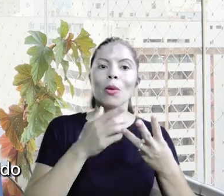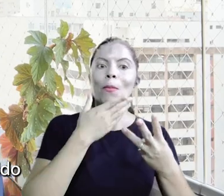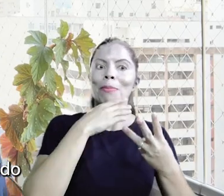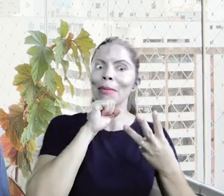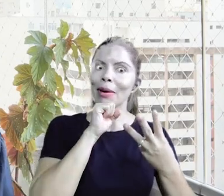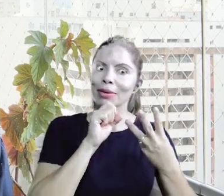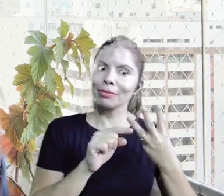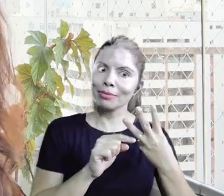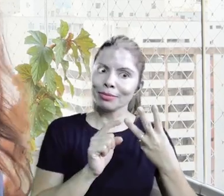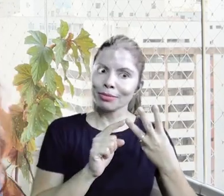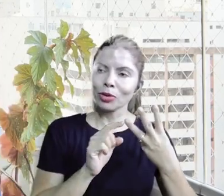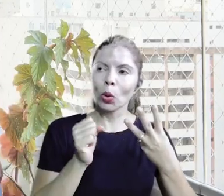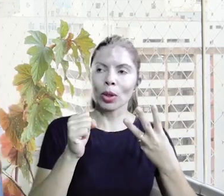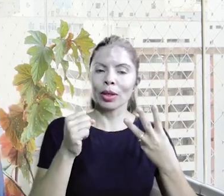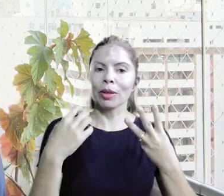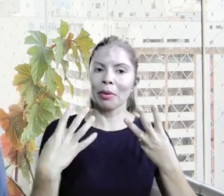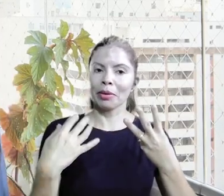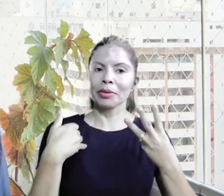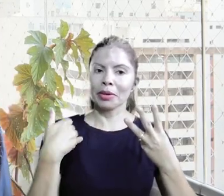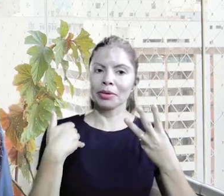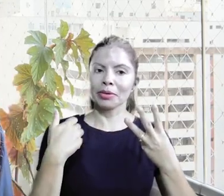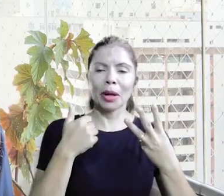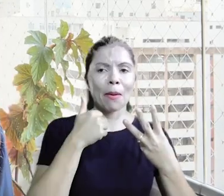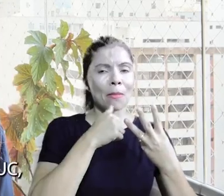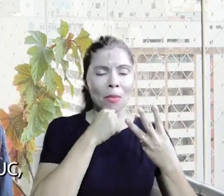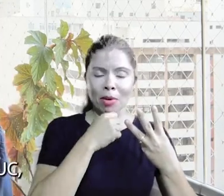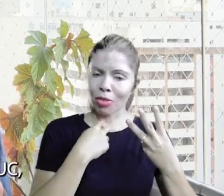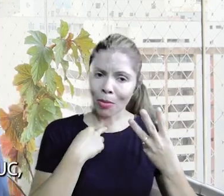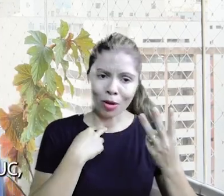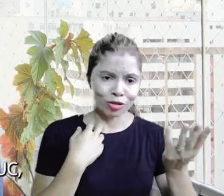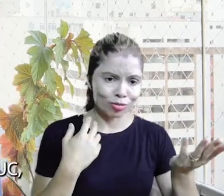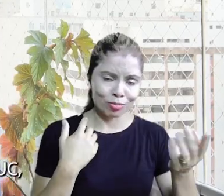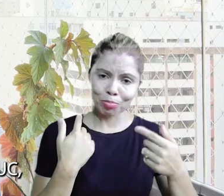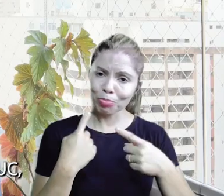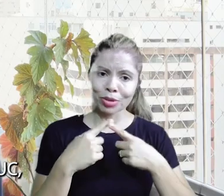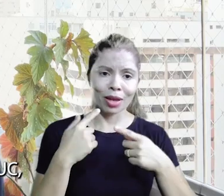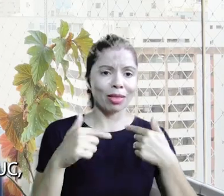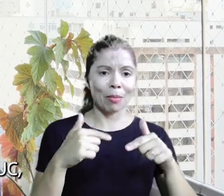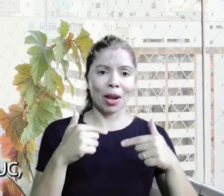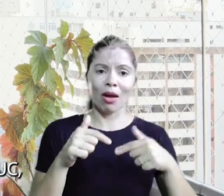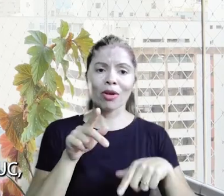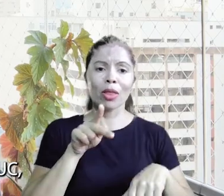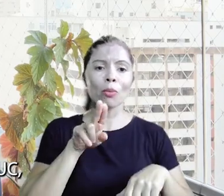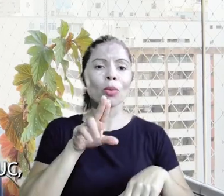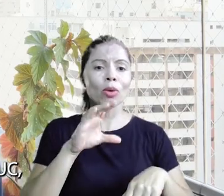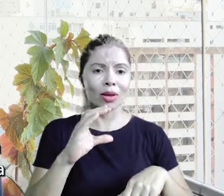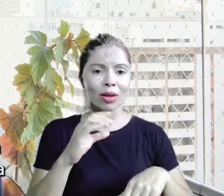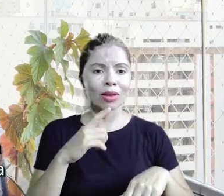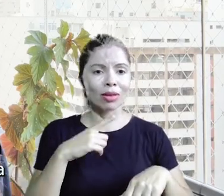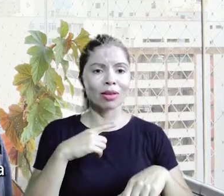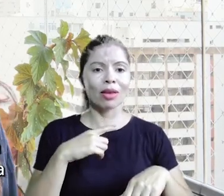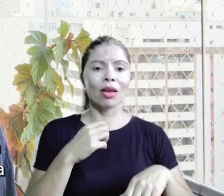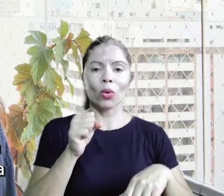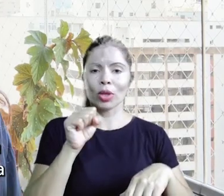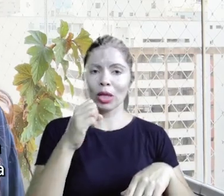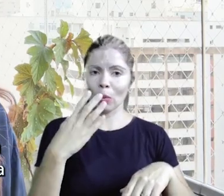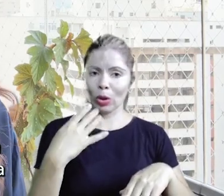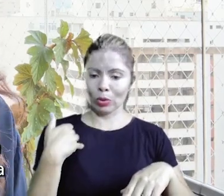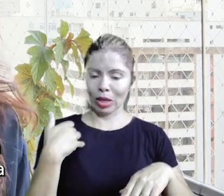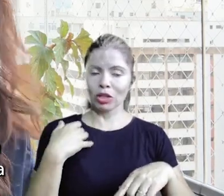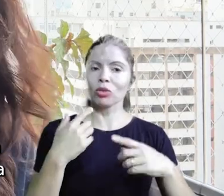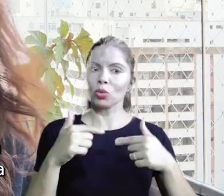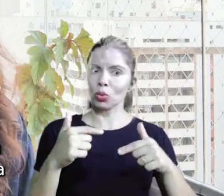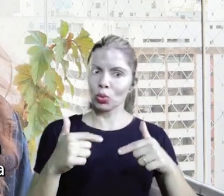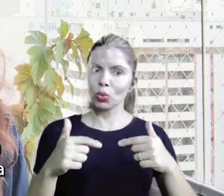meu marido e o meu pai, de 84 anos. A minha mãe não pôde ir, porque aquele dia eu trabalhava na PUC, minha mãe tem 84